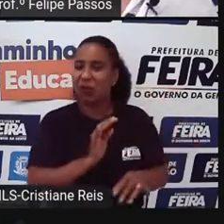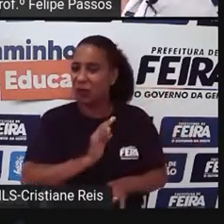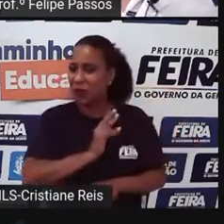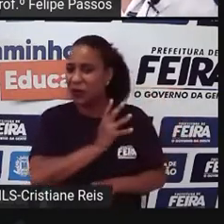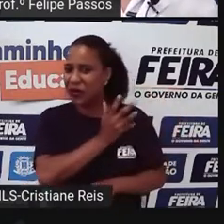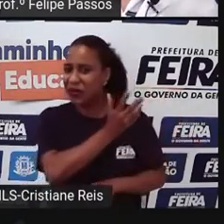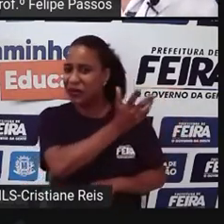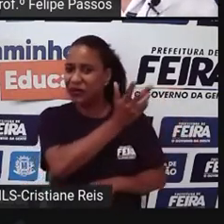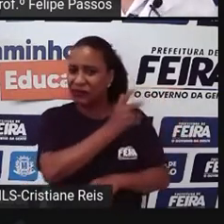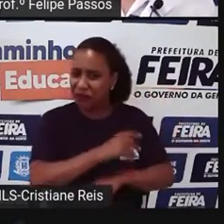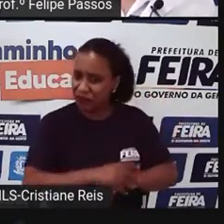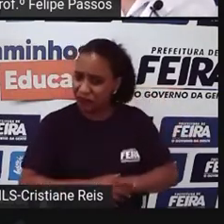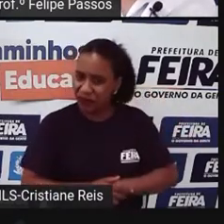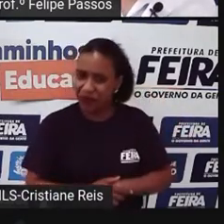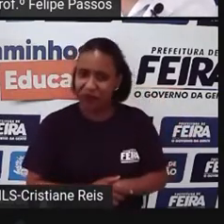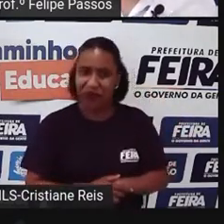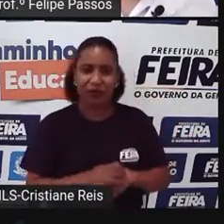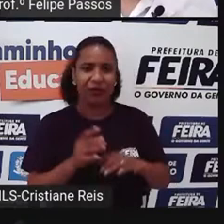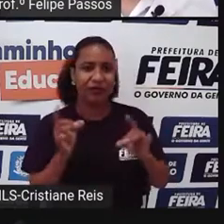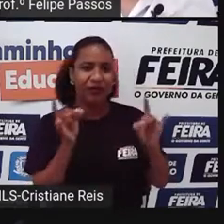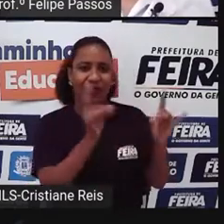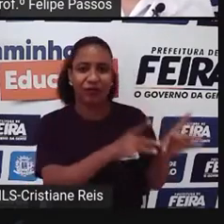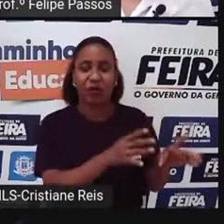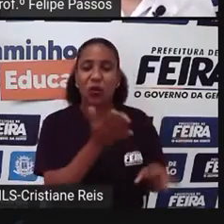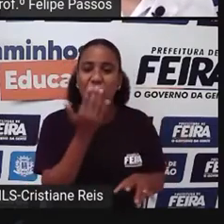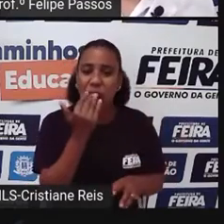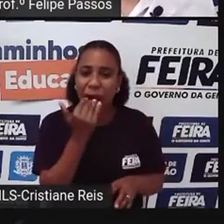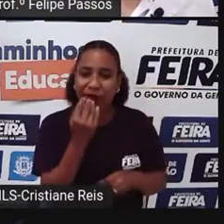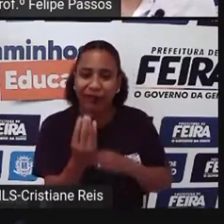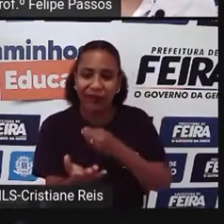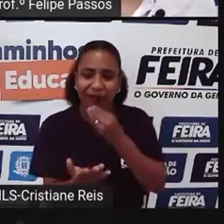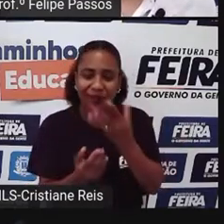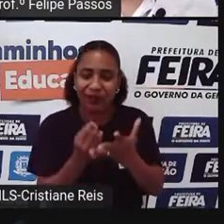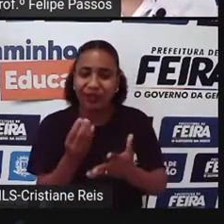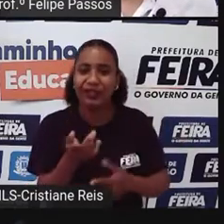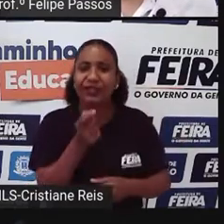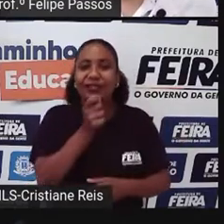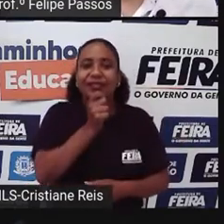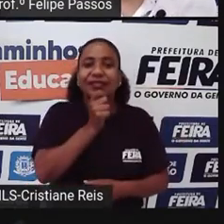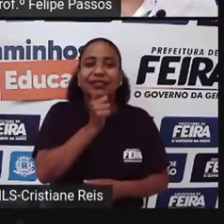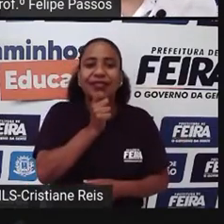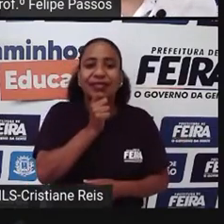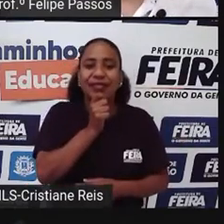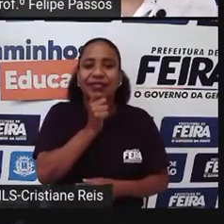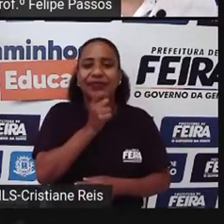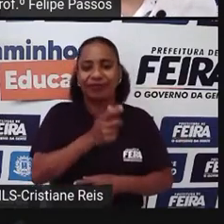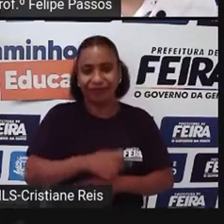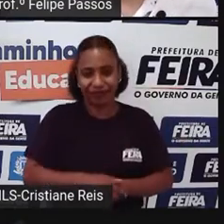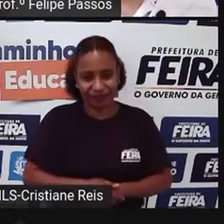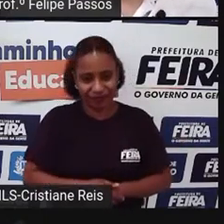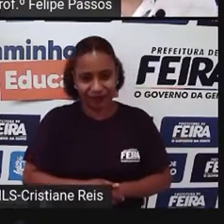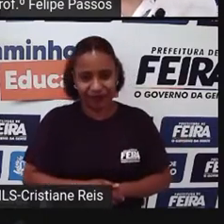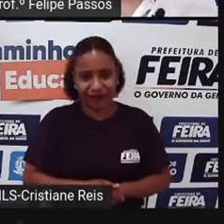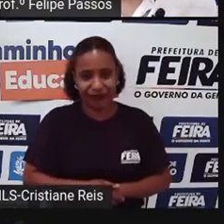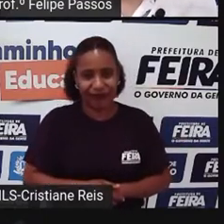Um abandono Então você por exemplo Não alimentar direito O seu animal Não ter essas condições Mínimas de sobrevivência